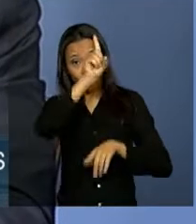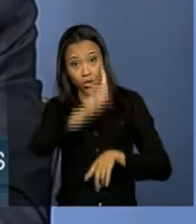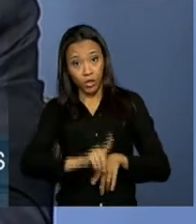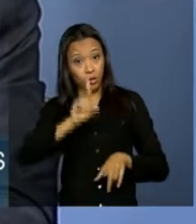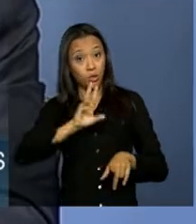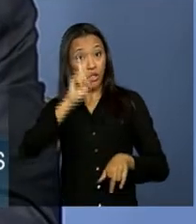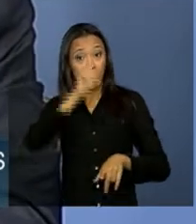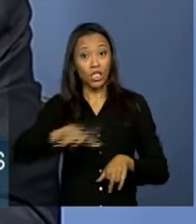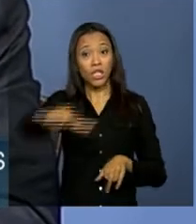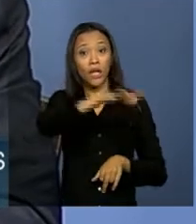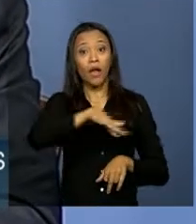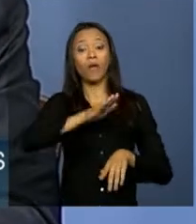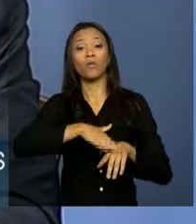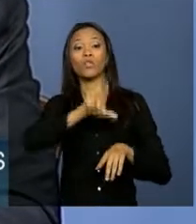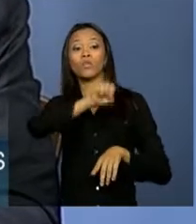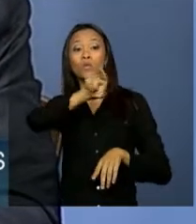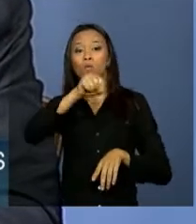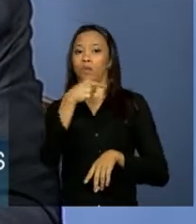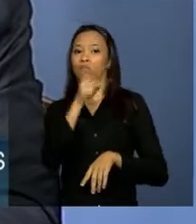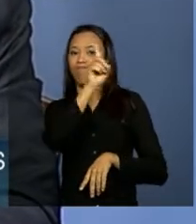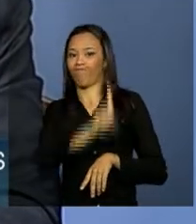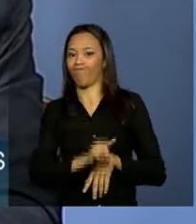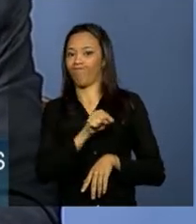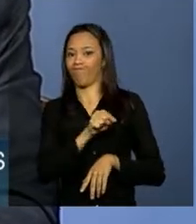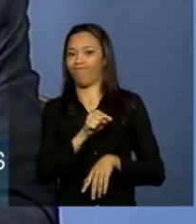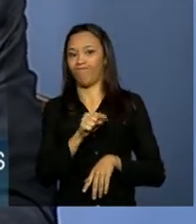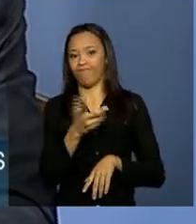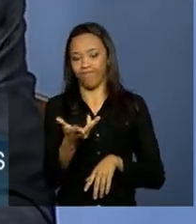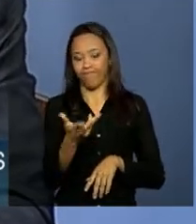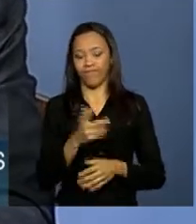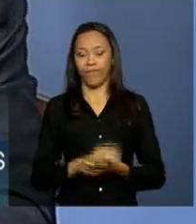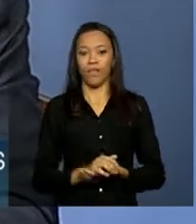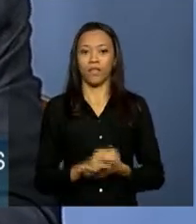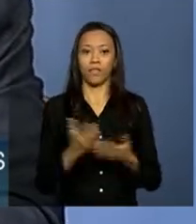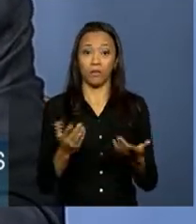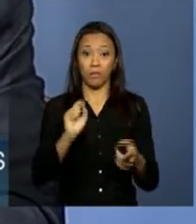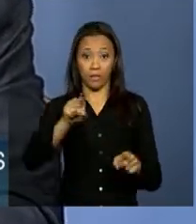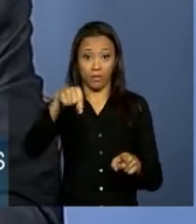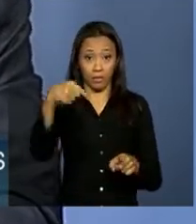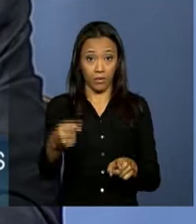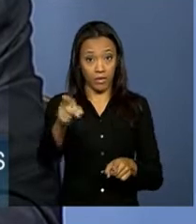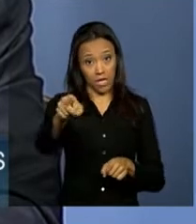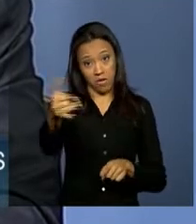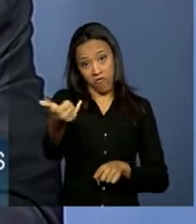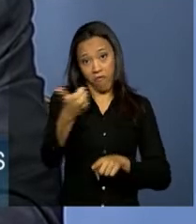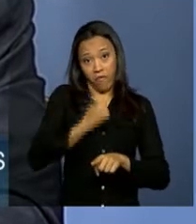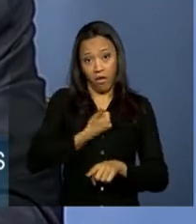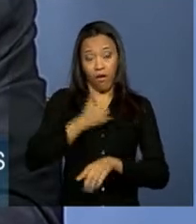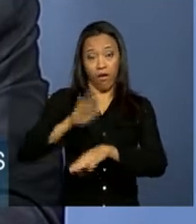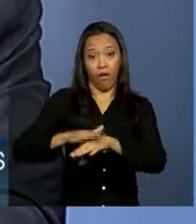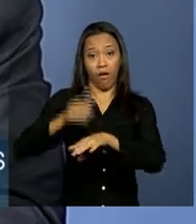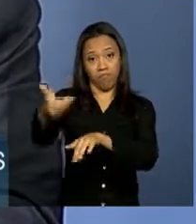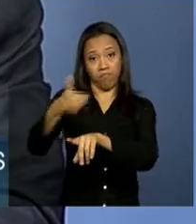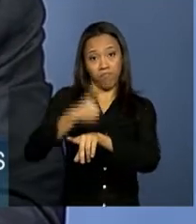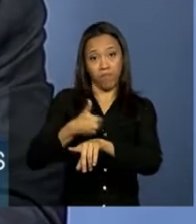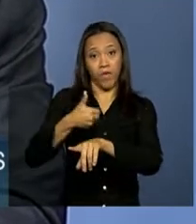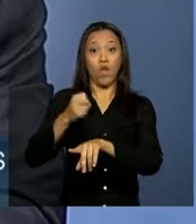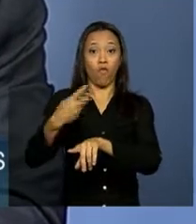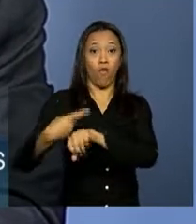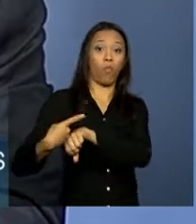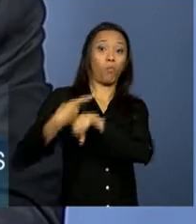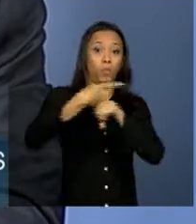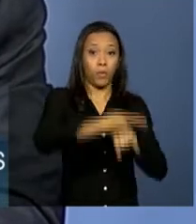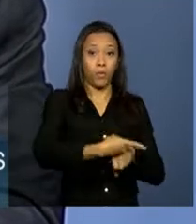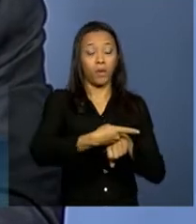as pessoas e determina. Isso está nas mãos da parte demandante. No momento em a parte demandante disser eu vou recorrer aos